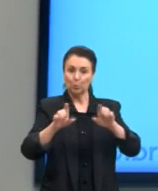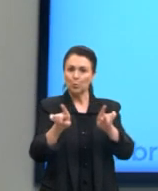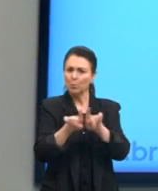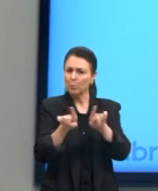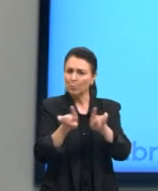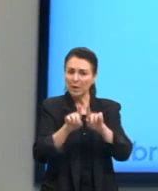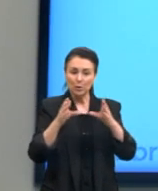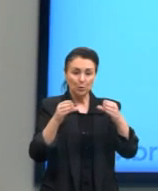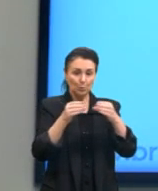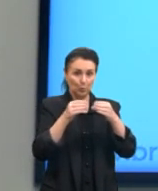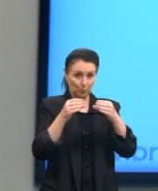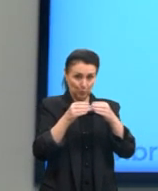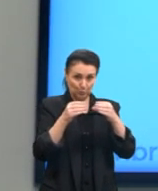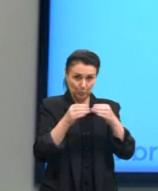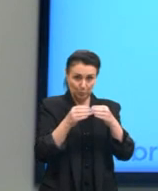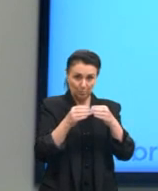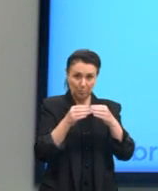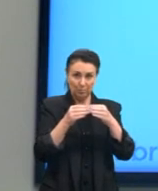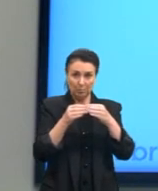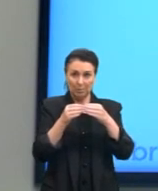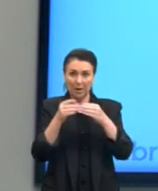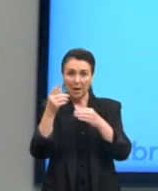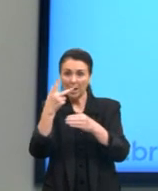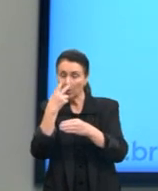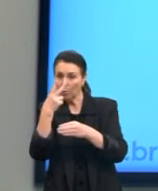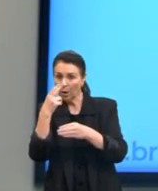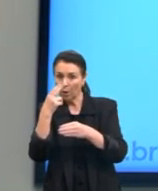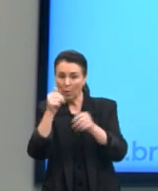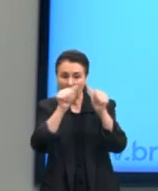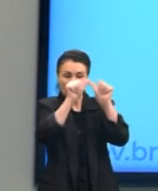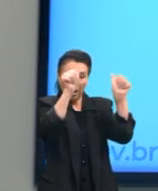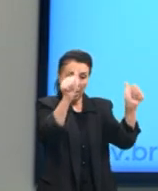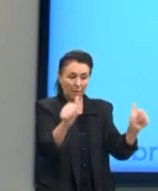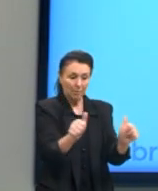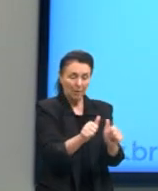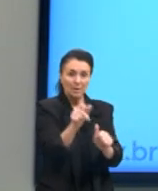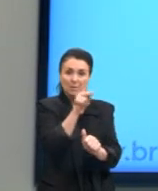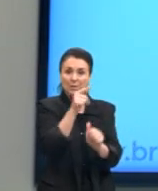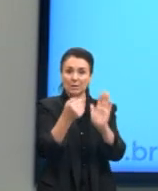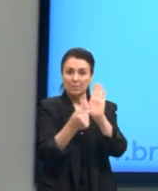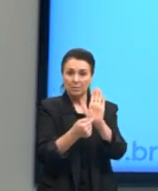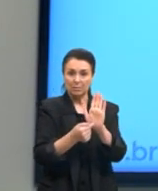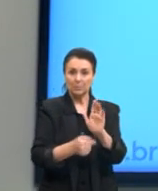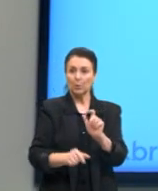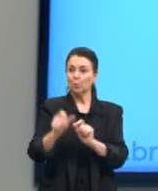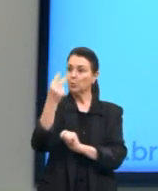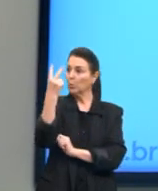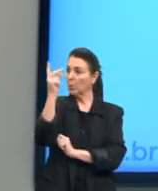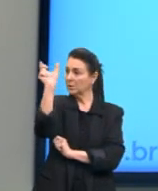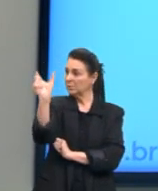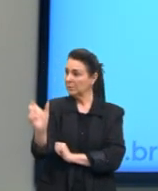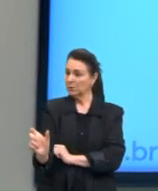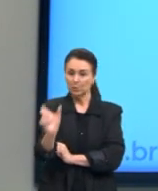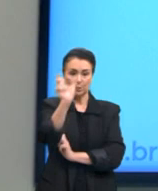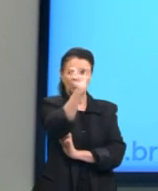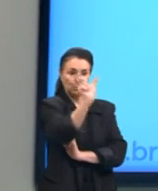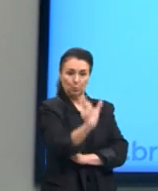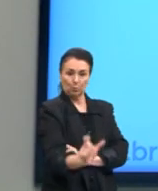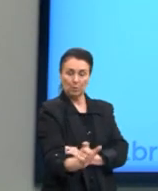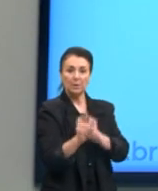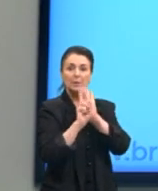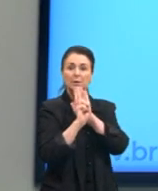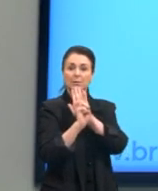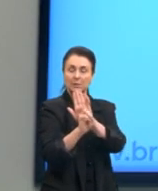funcionar quase como a gente tem aqui nessa imagem. Eu tenho duas pessoas representadas aqui nesse